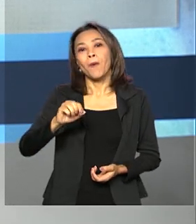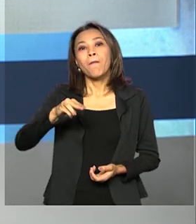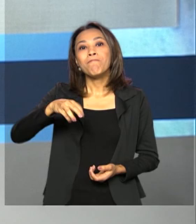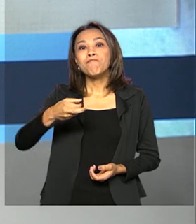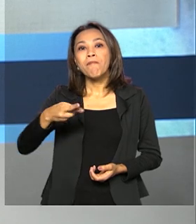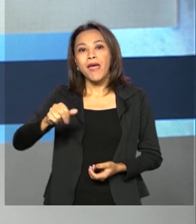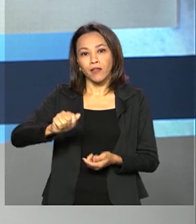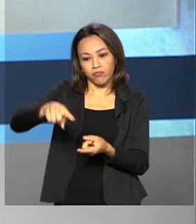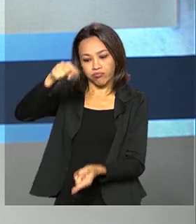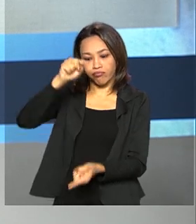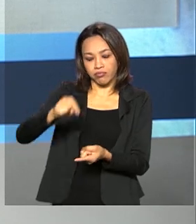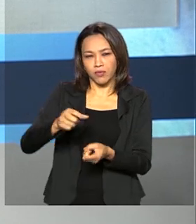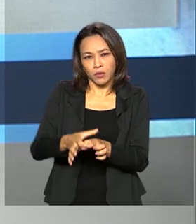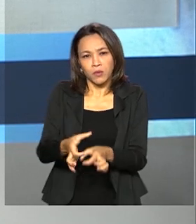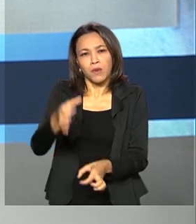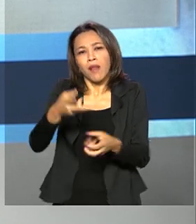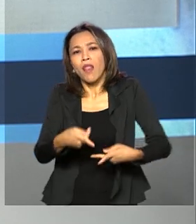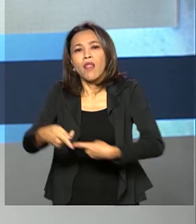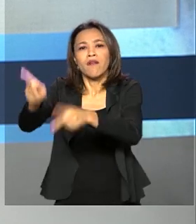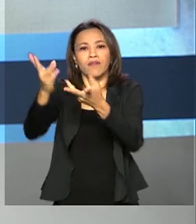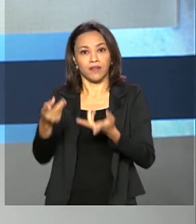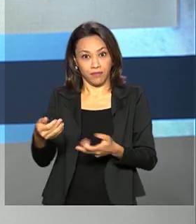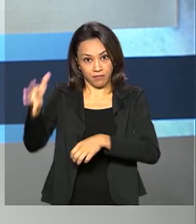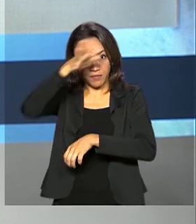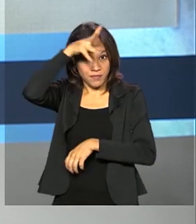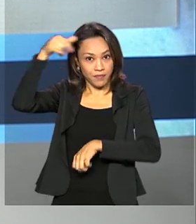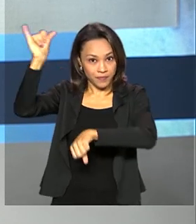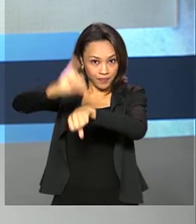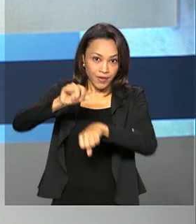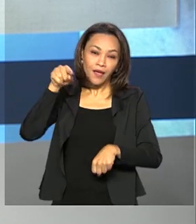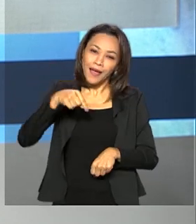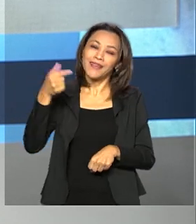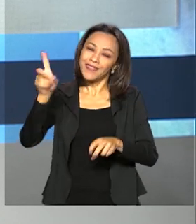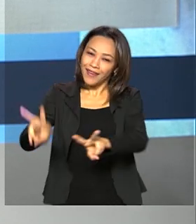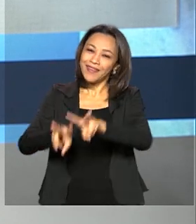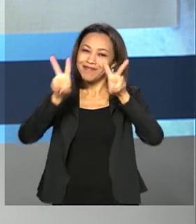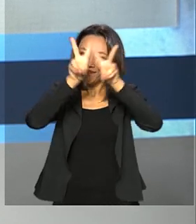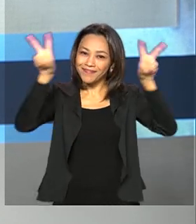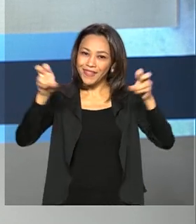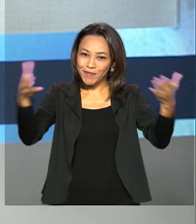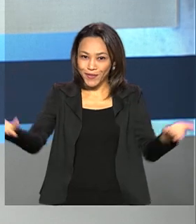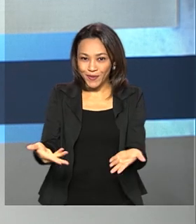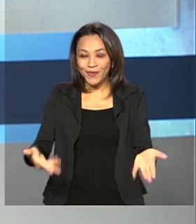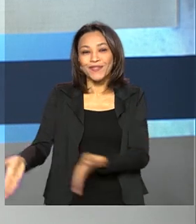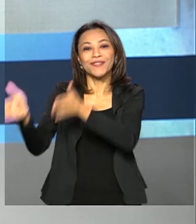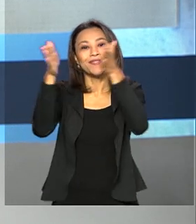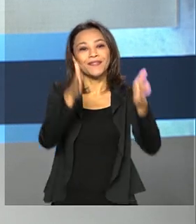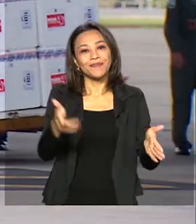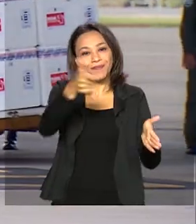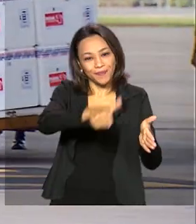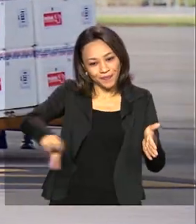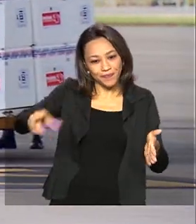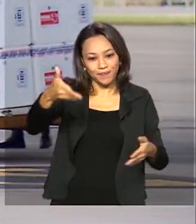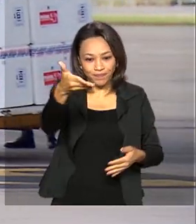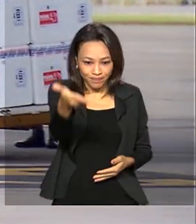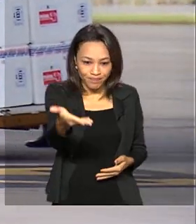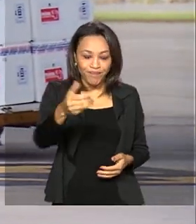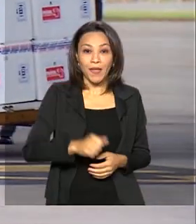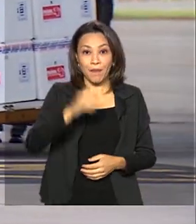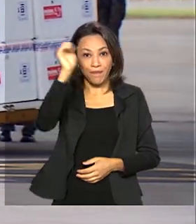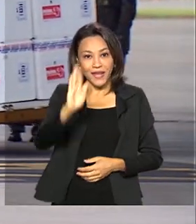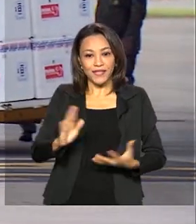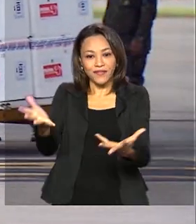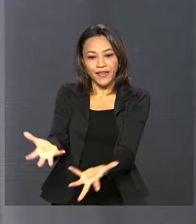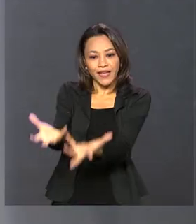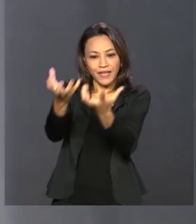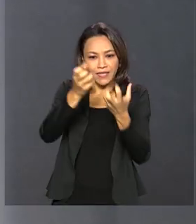Essa carga deve chegar nos próximos dias. Esse é um dos destaques desta edição e você vai ver também. Brasil vai receber